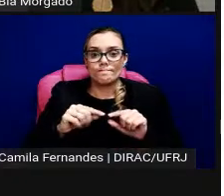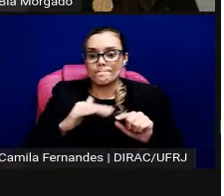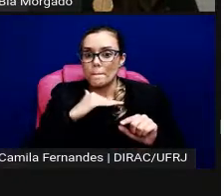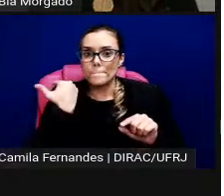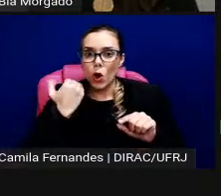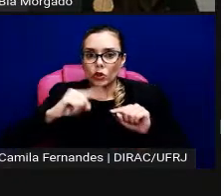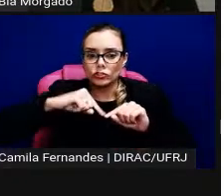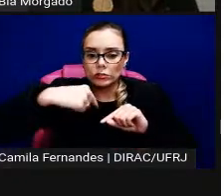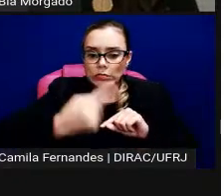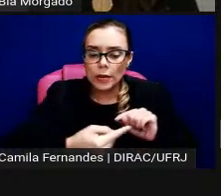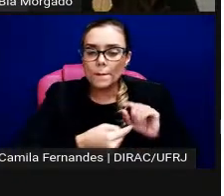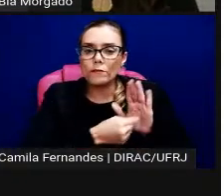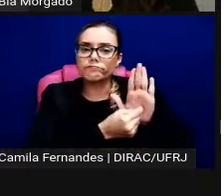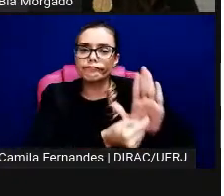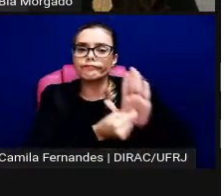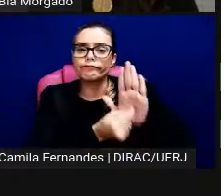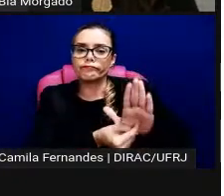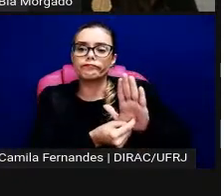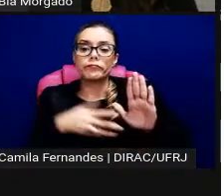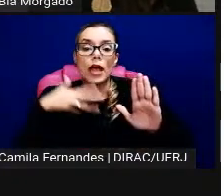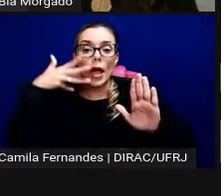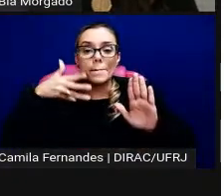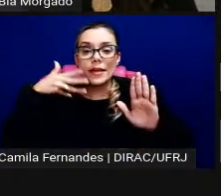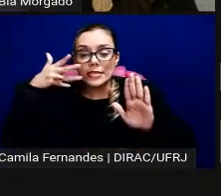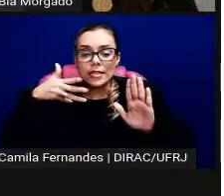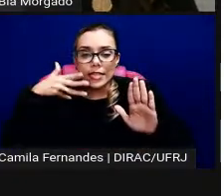apresentações do Helio e se pergunta